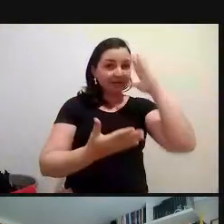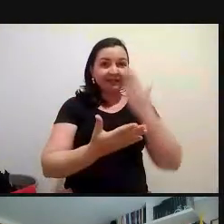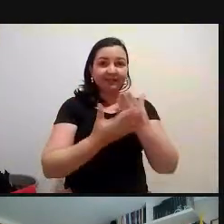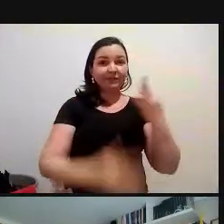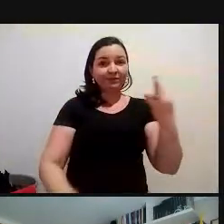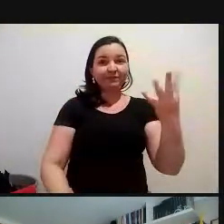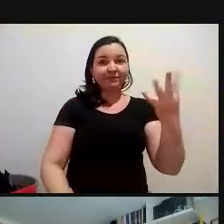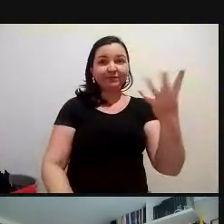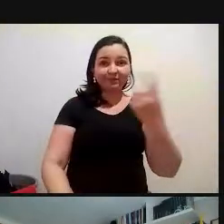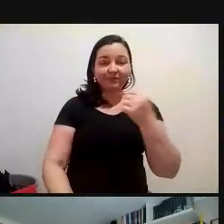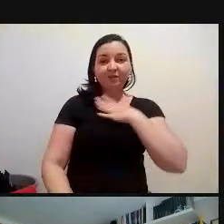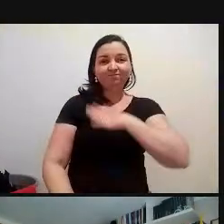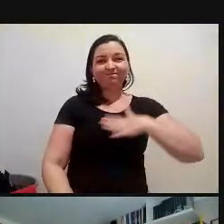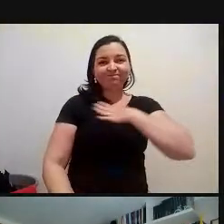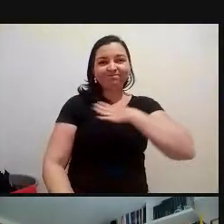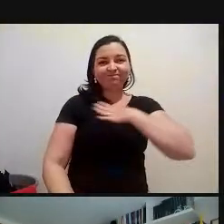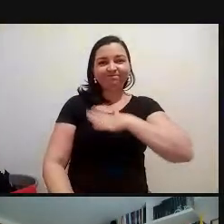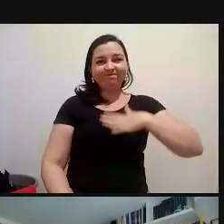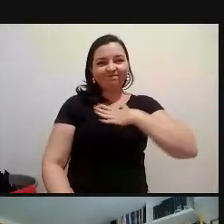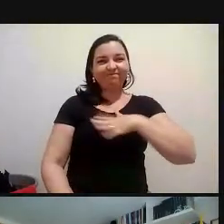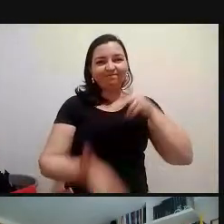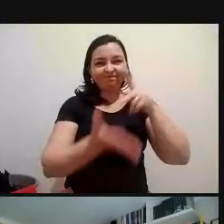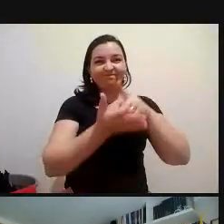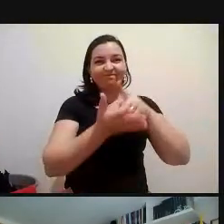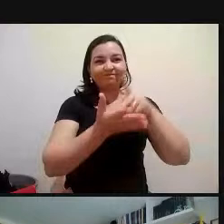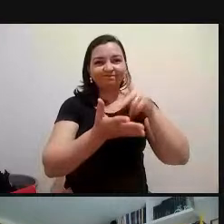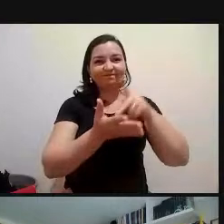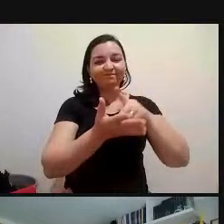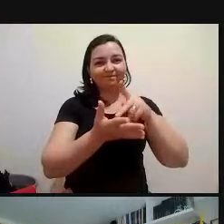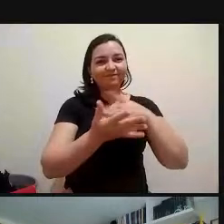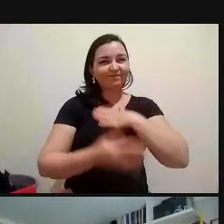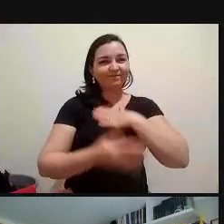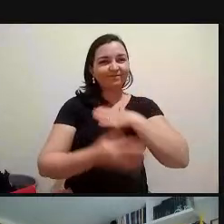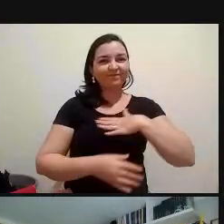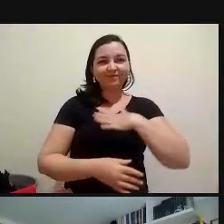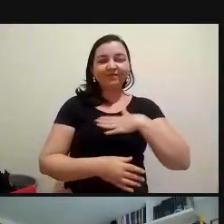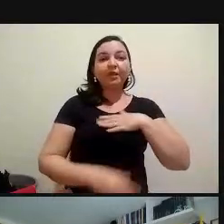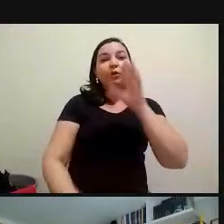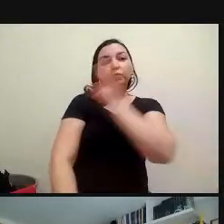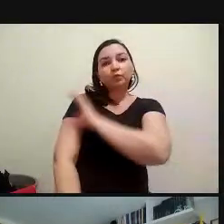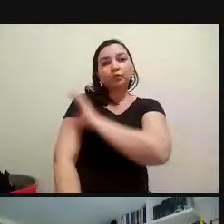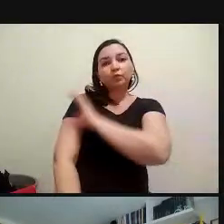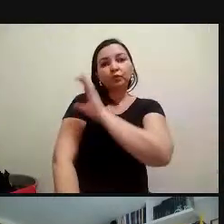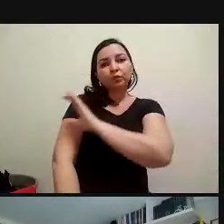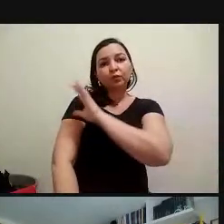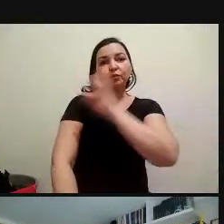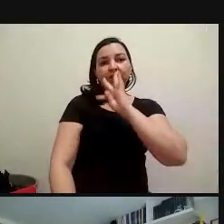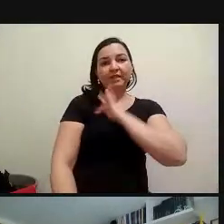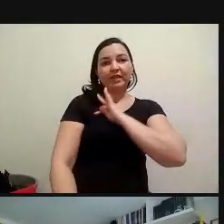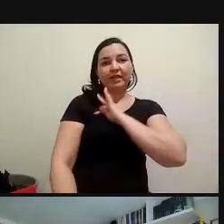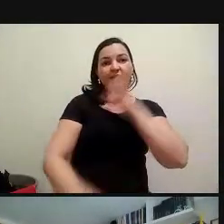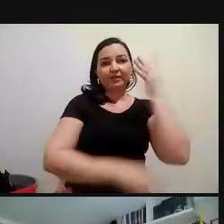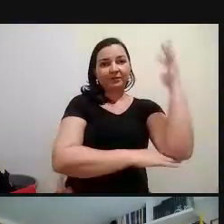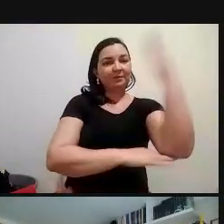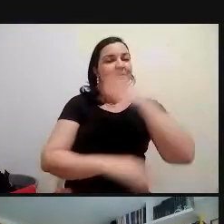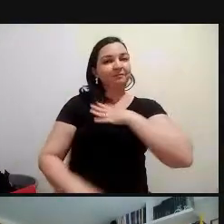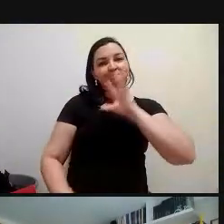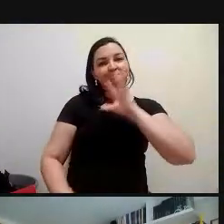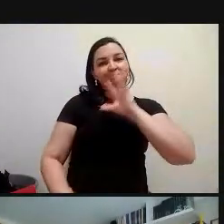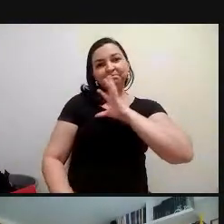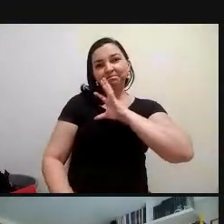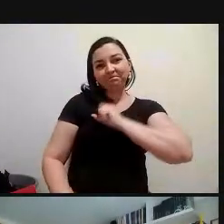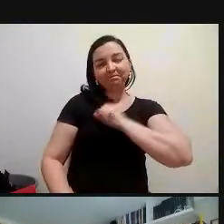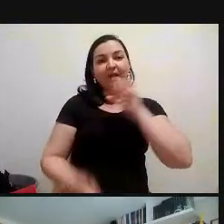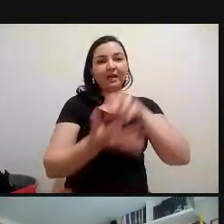gostaram bastante, principalmente nossos alunos do curso técnico em meio ambiente, né, que bom, em Santa Rita,